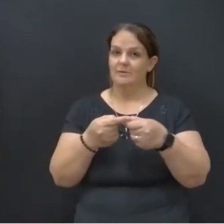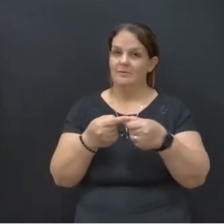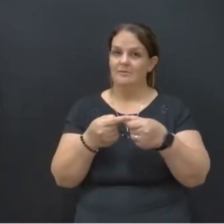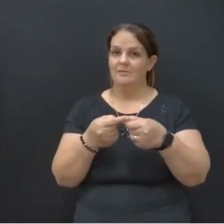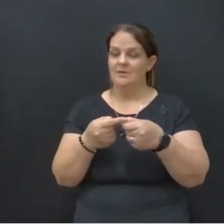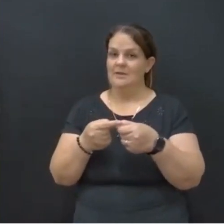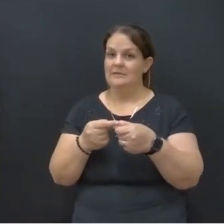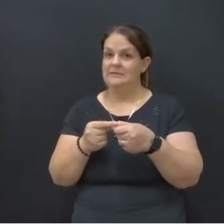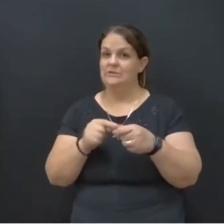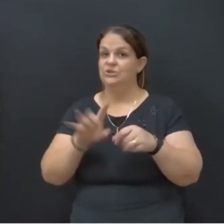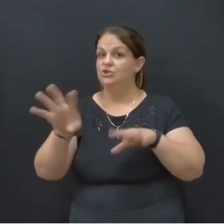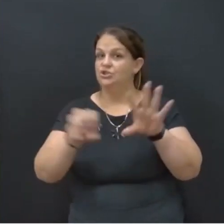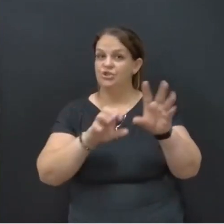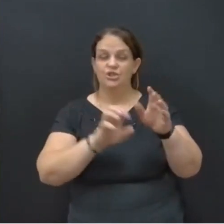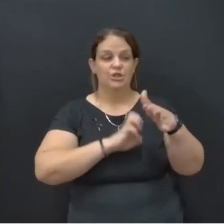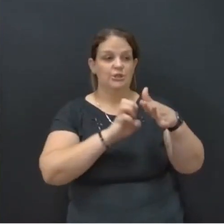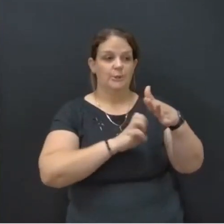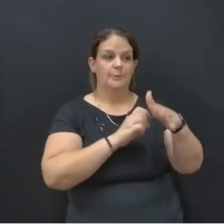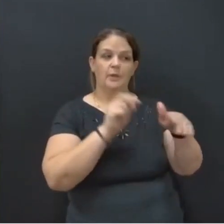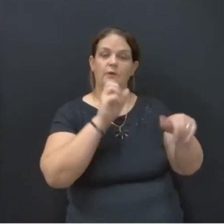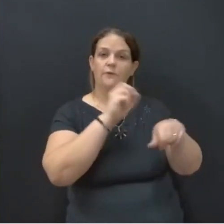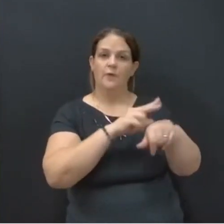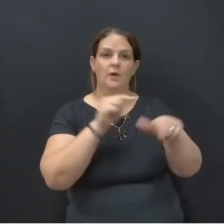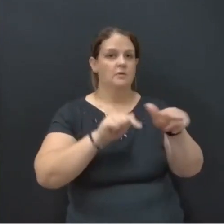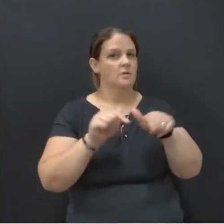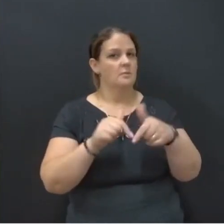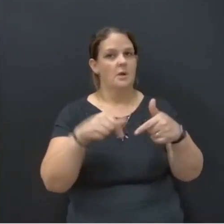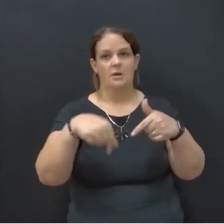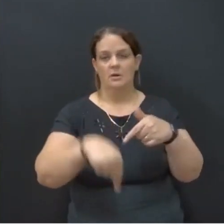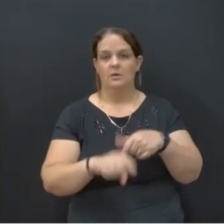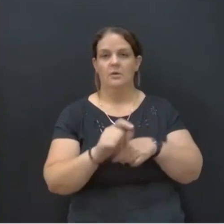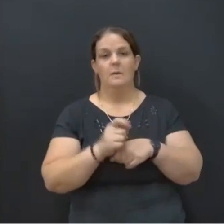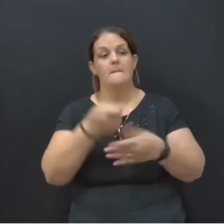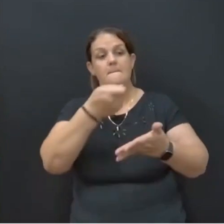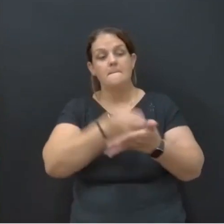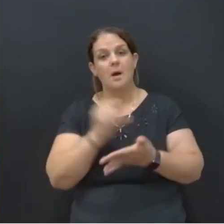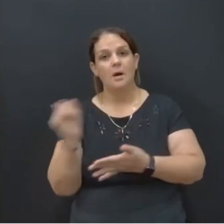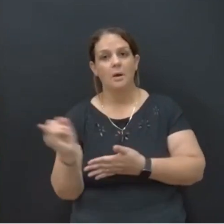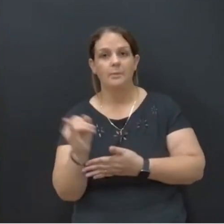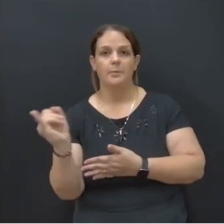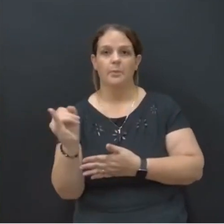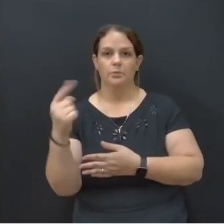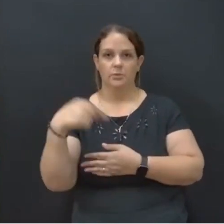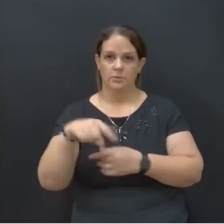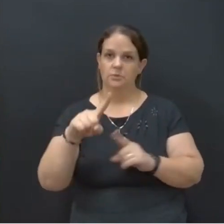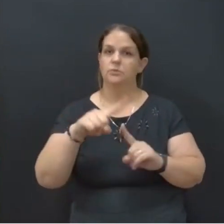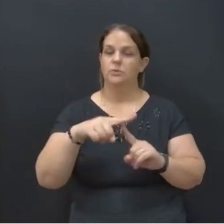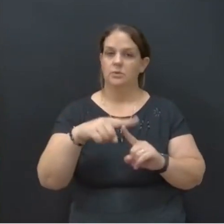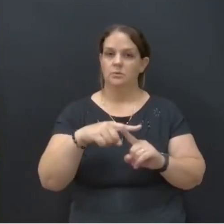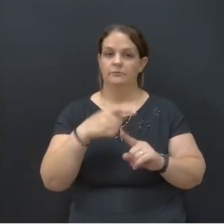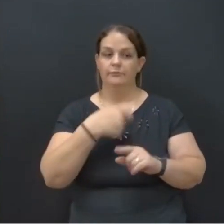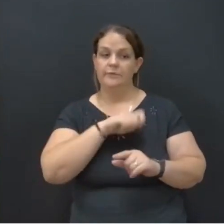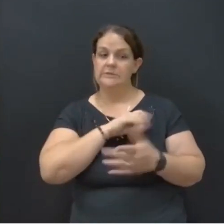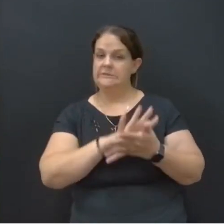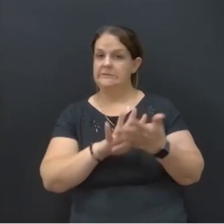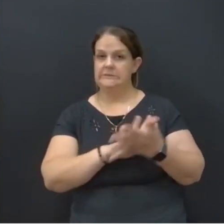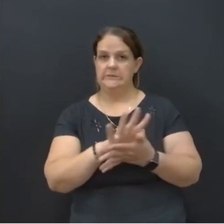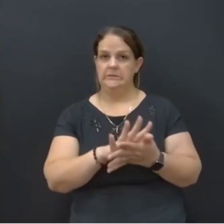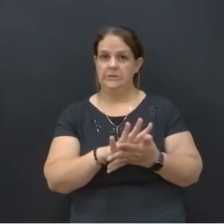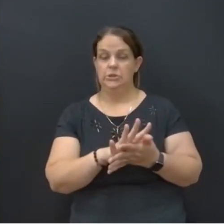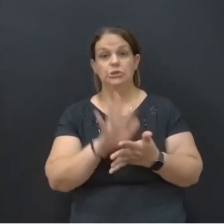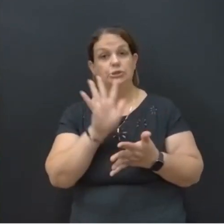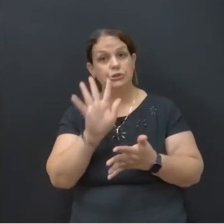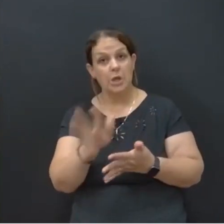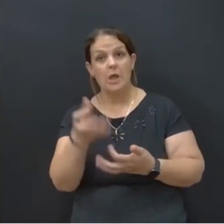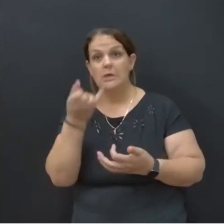tirando a distribuição do emprego e renda do nosso município, das pessoas que pagam o imposto, sem fiscalização. Eu já disse aqui